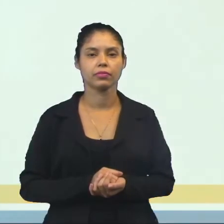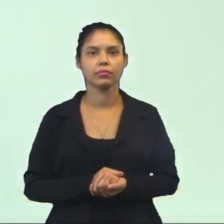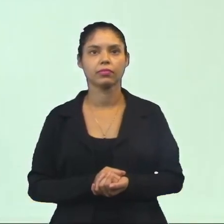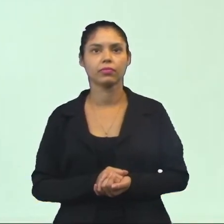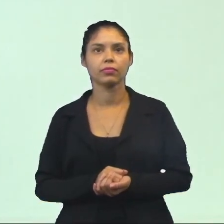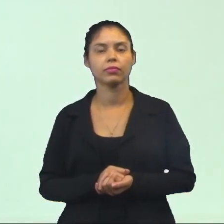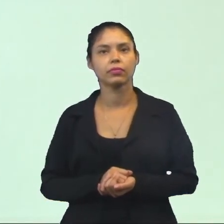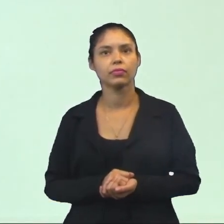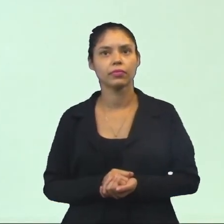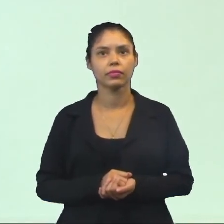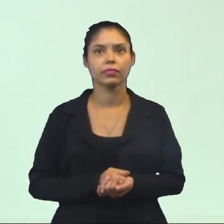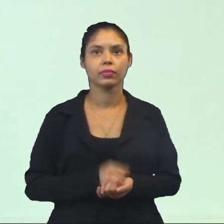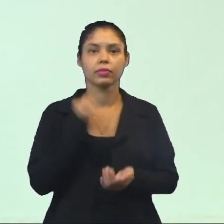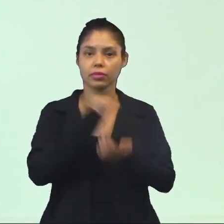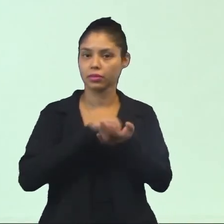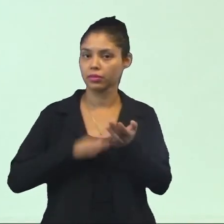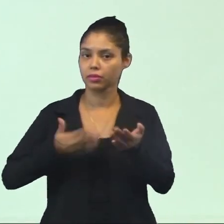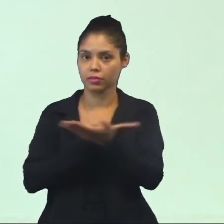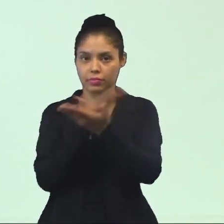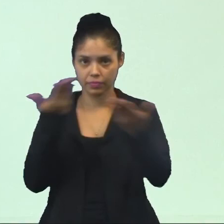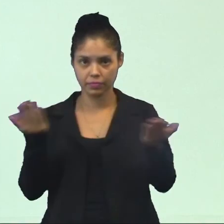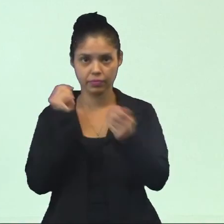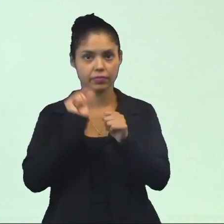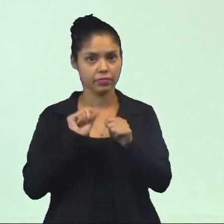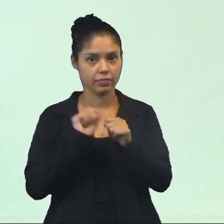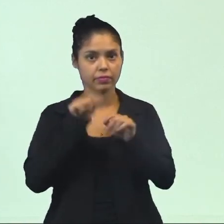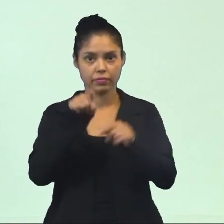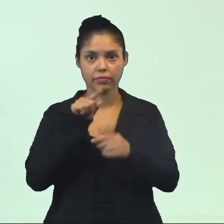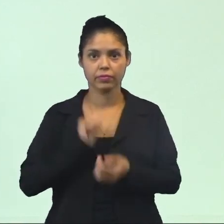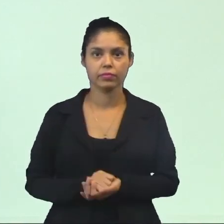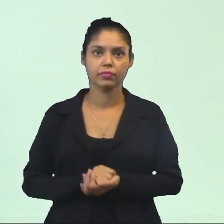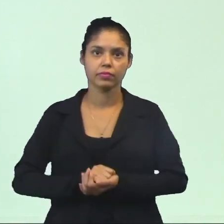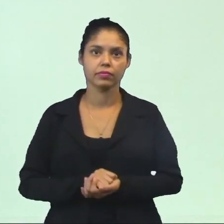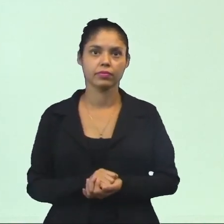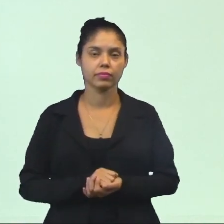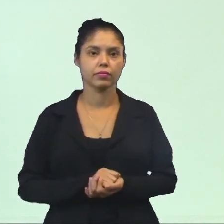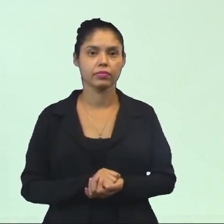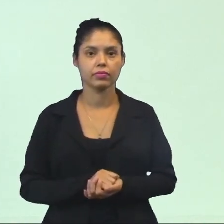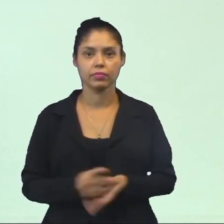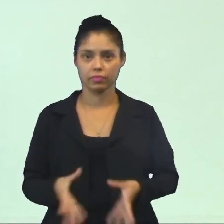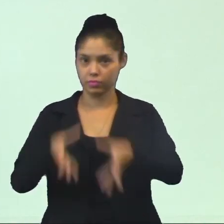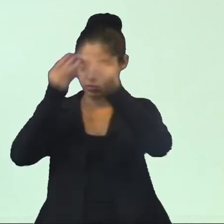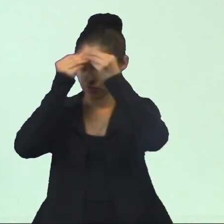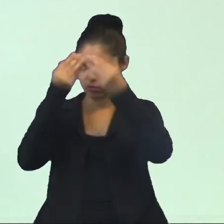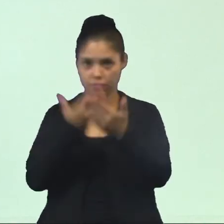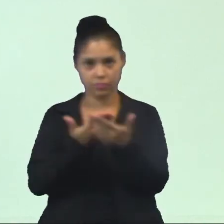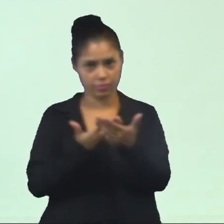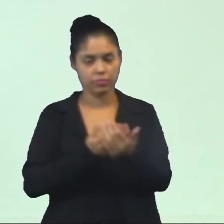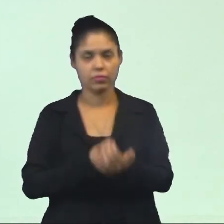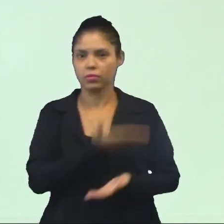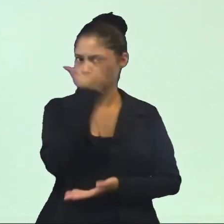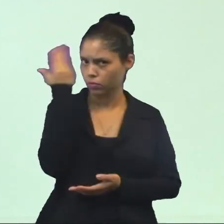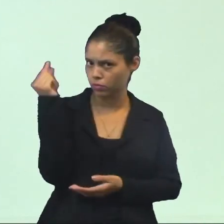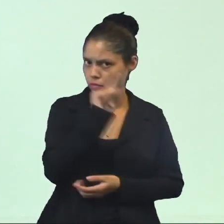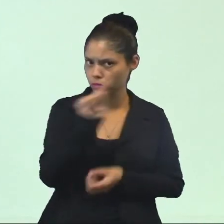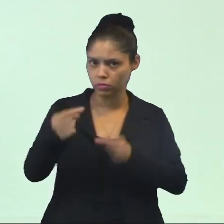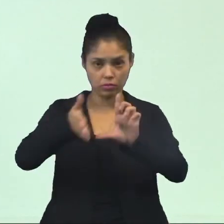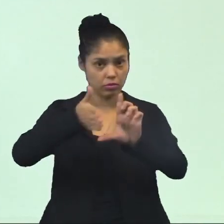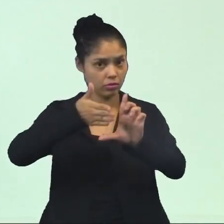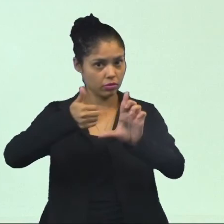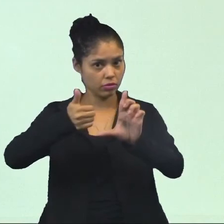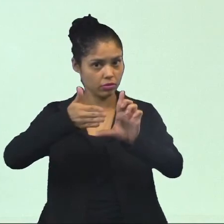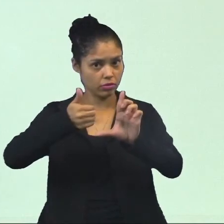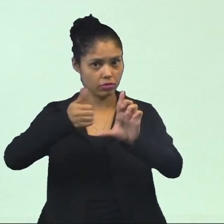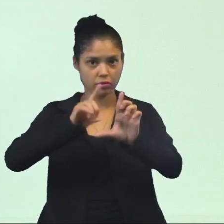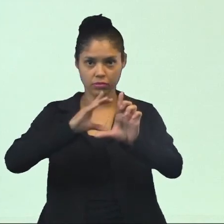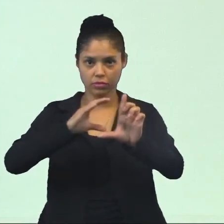Vão aparecer aí os exercícios para você fazer, tá? Para você fixar a aula. Não esqueça de acessar essa